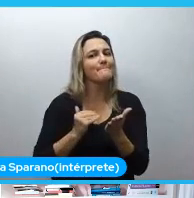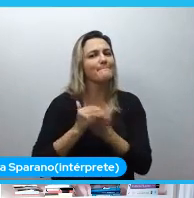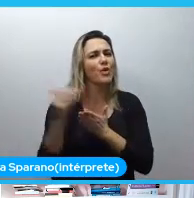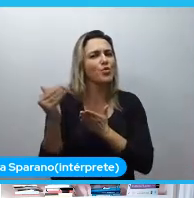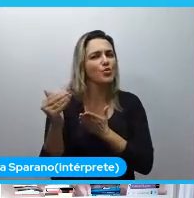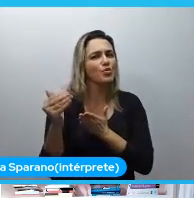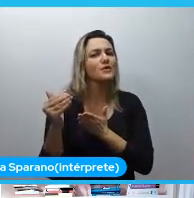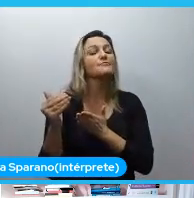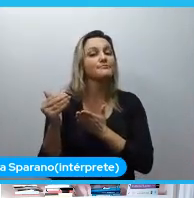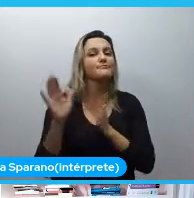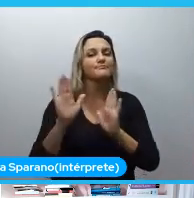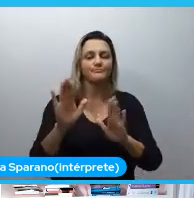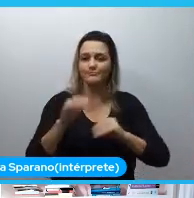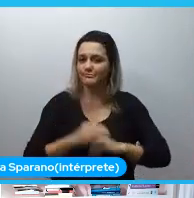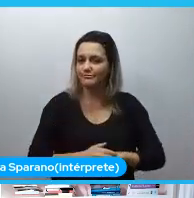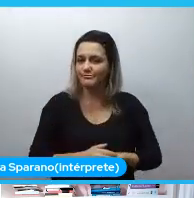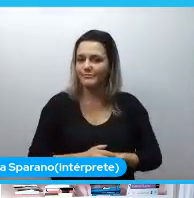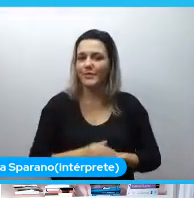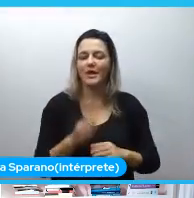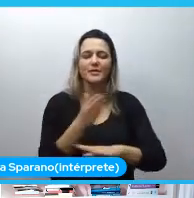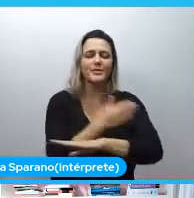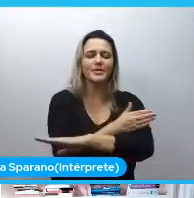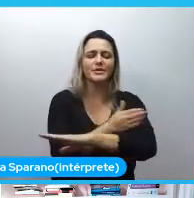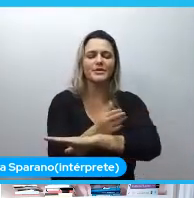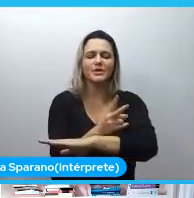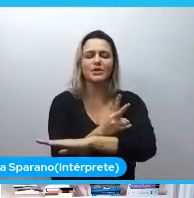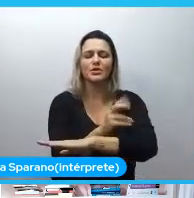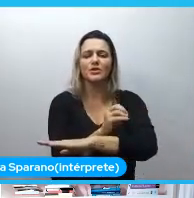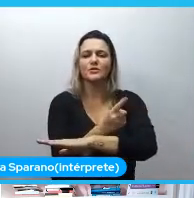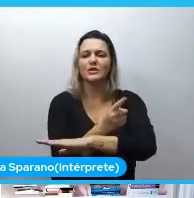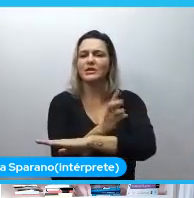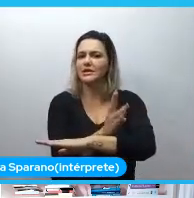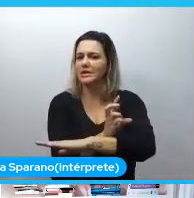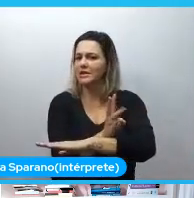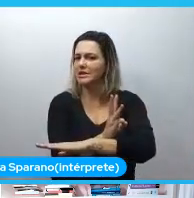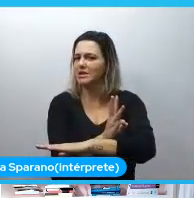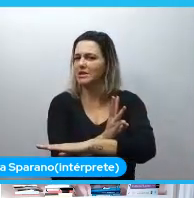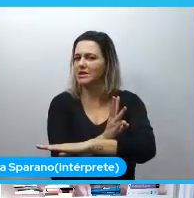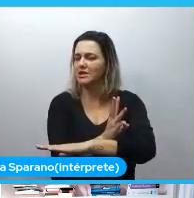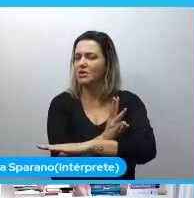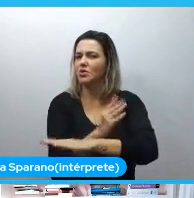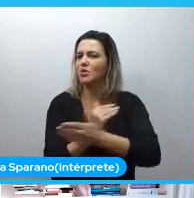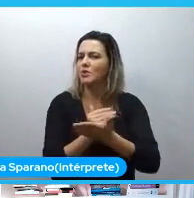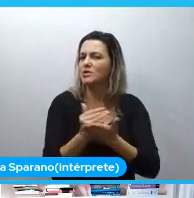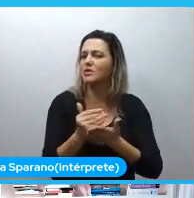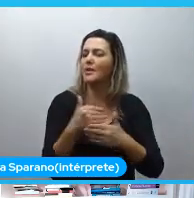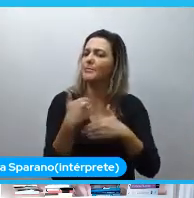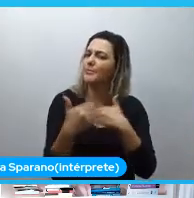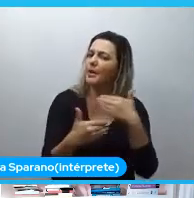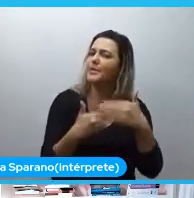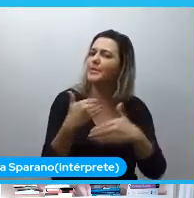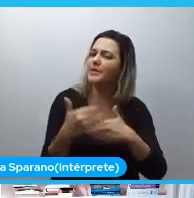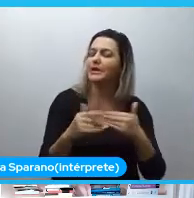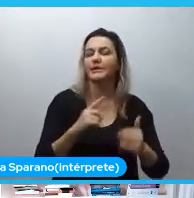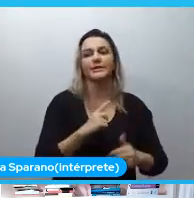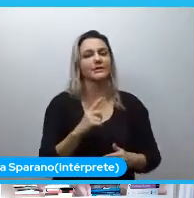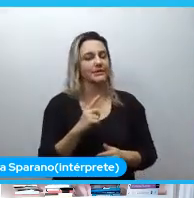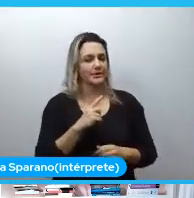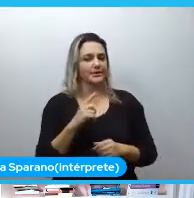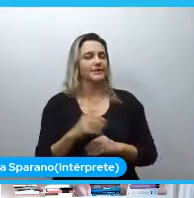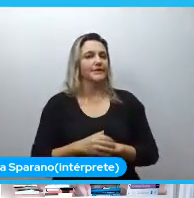E aí, foi meio que isso. No finalzinho de 2013, a gente começou a construir algumas coisas. A gente teve muitas